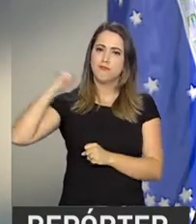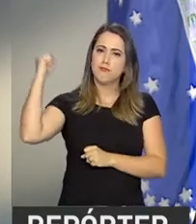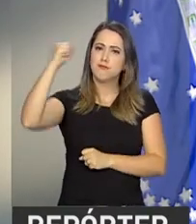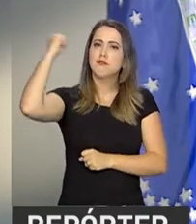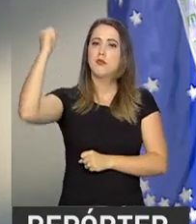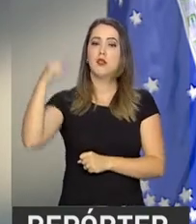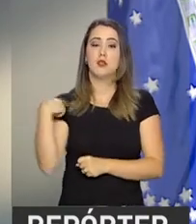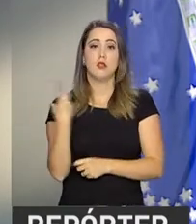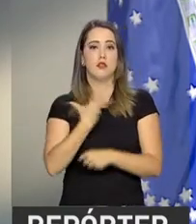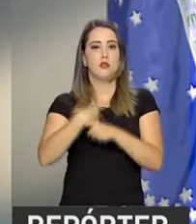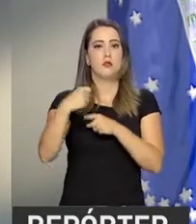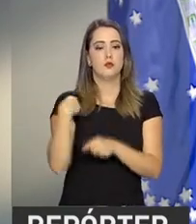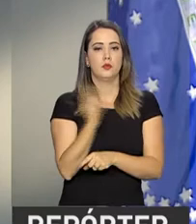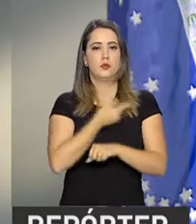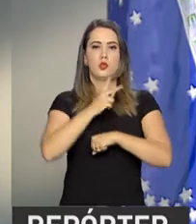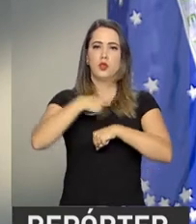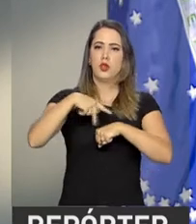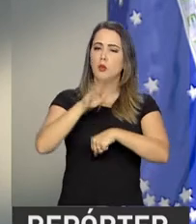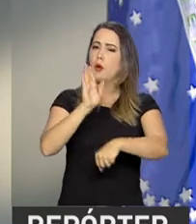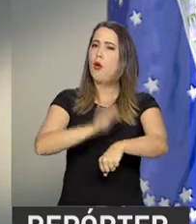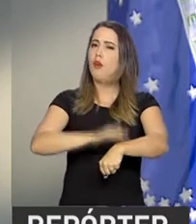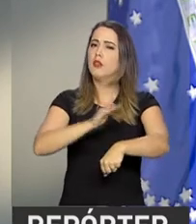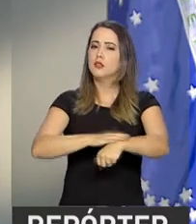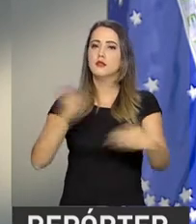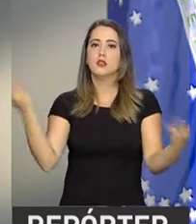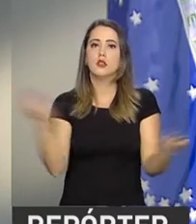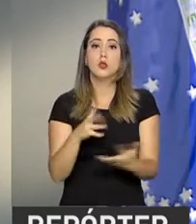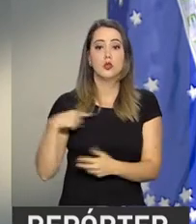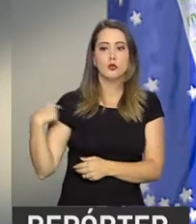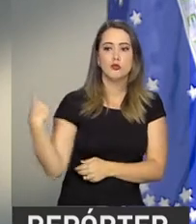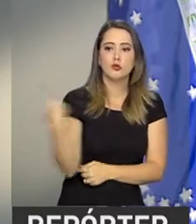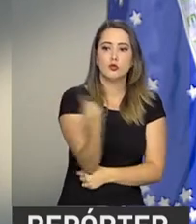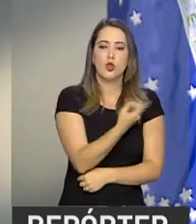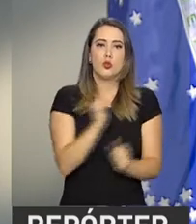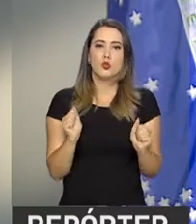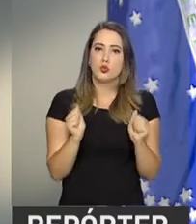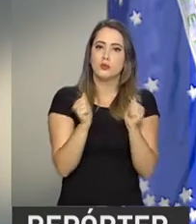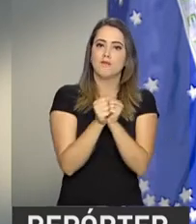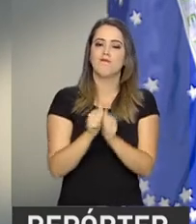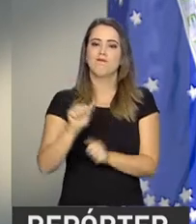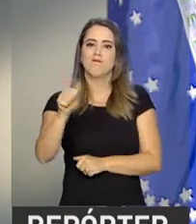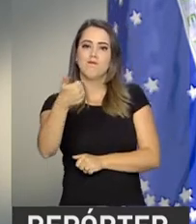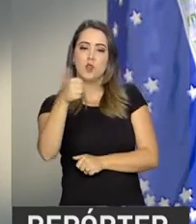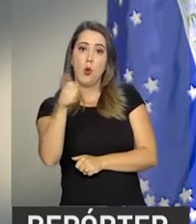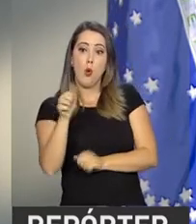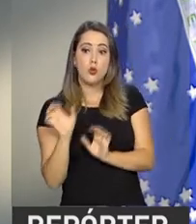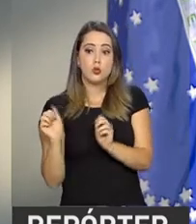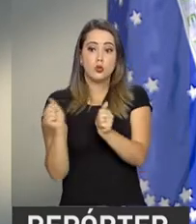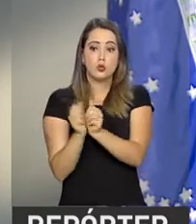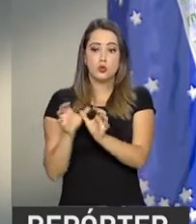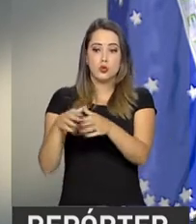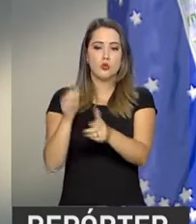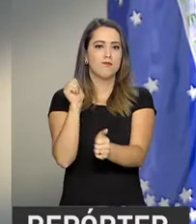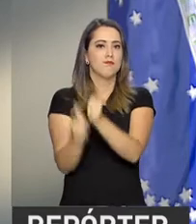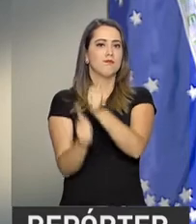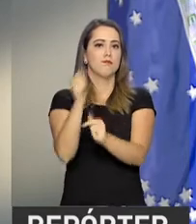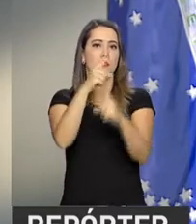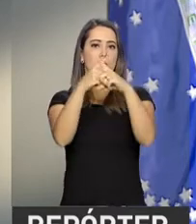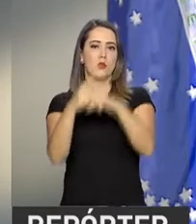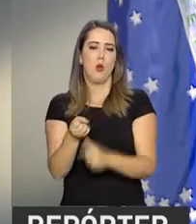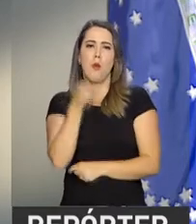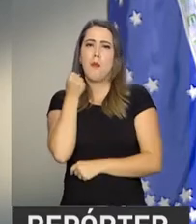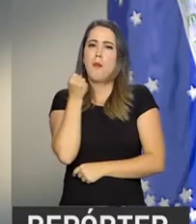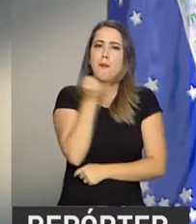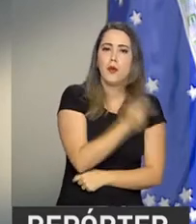na vitória de nosso país. É hora de todos nos somarmos aos 11 que estarão no gramado. Boa sorte